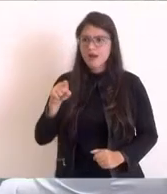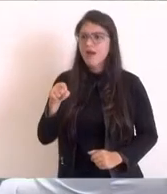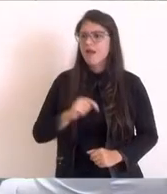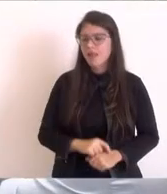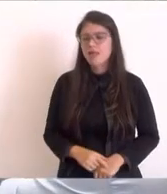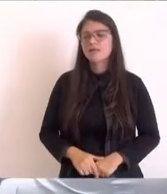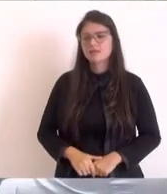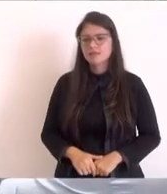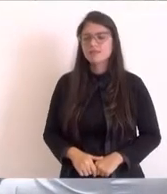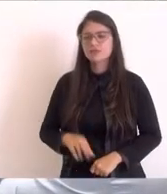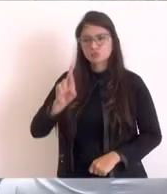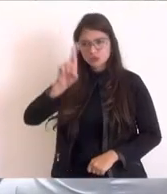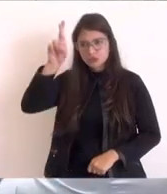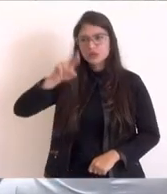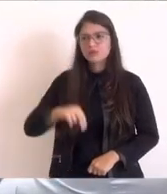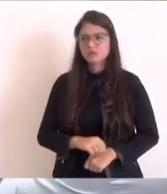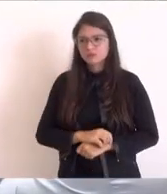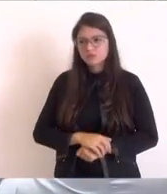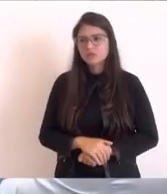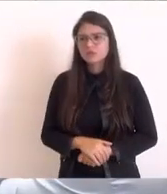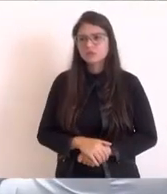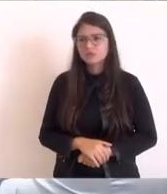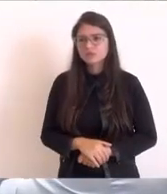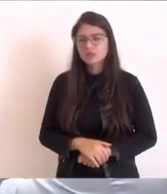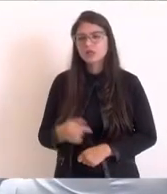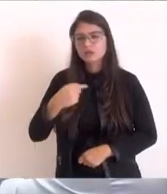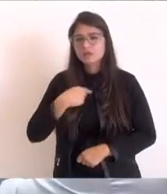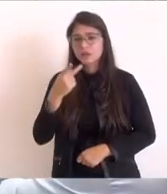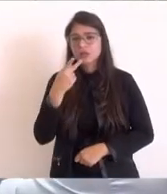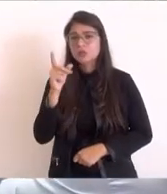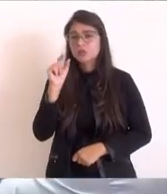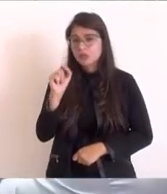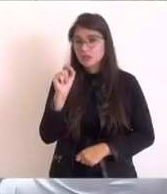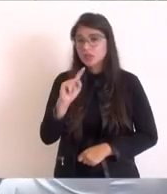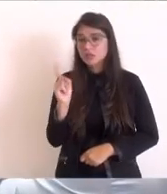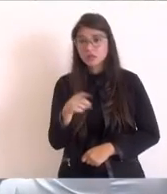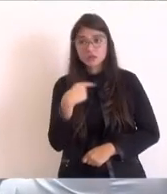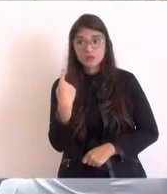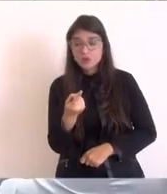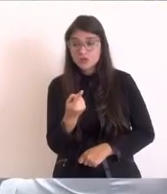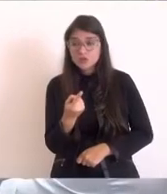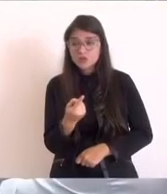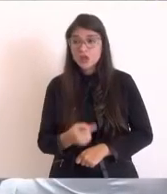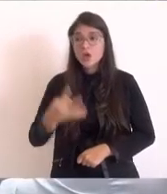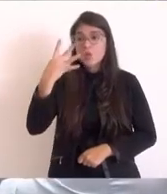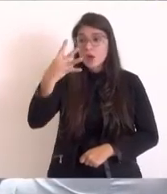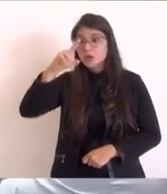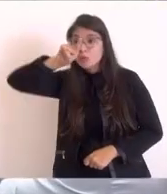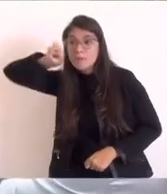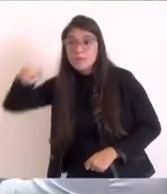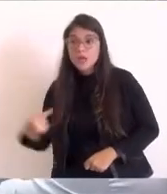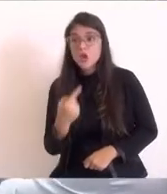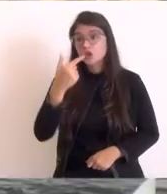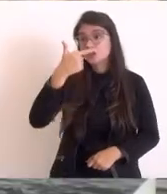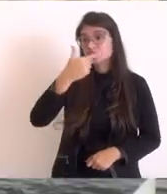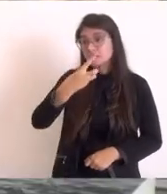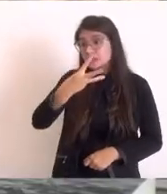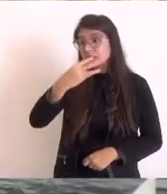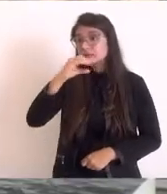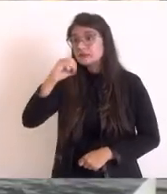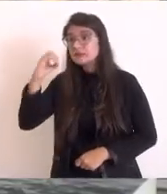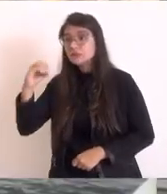deputado, que eu queria passar para o senhor é que, quando nós recebemos 4 milhões e 300 mil visitantes nacionais,